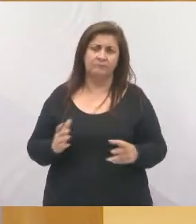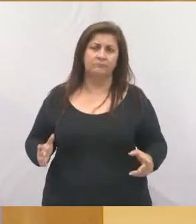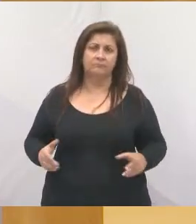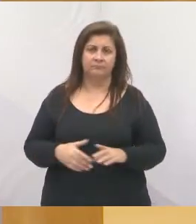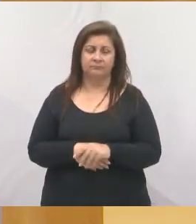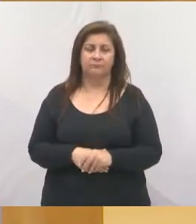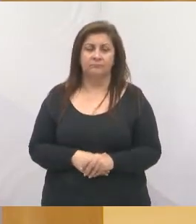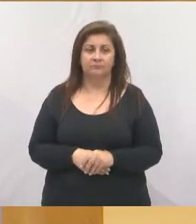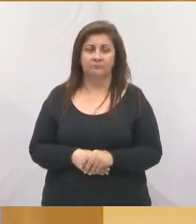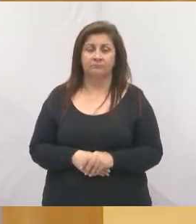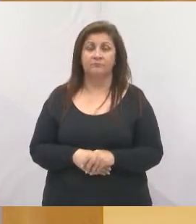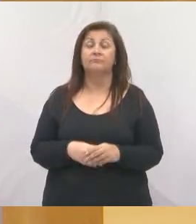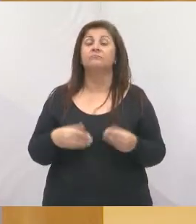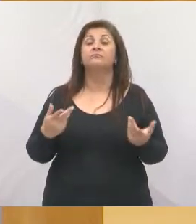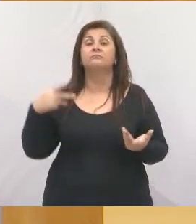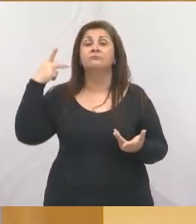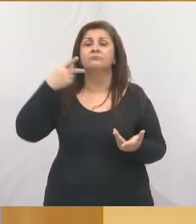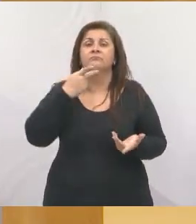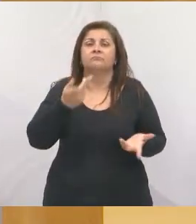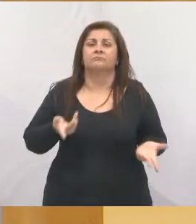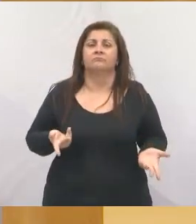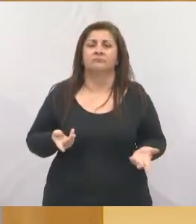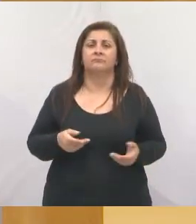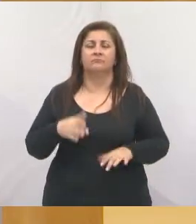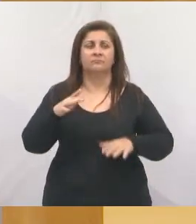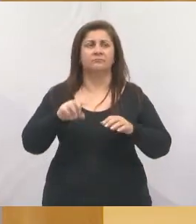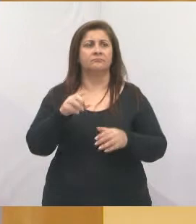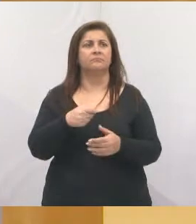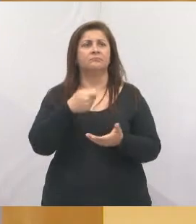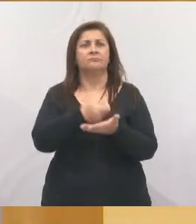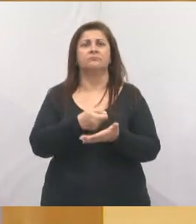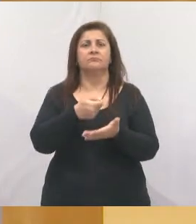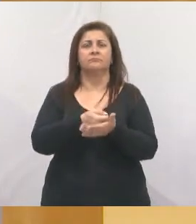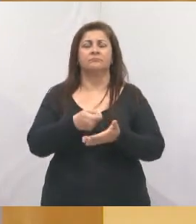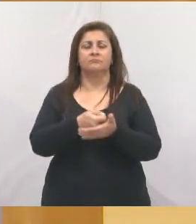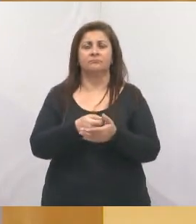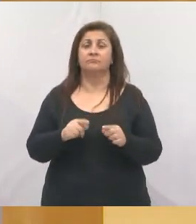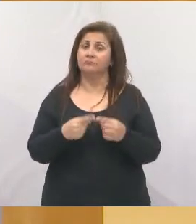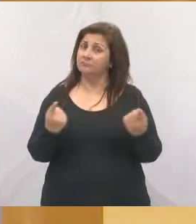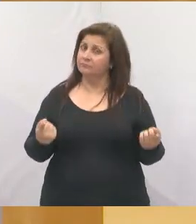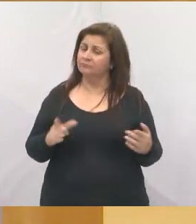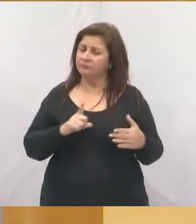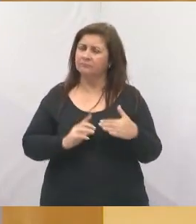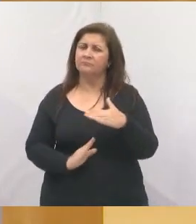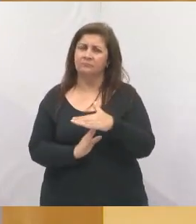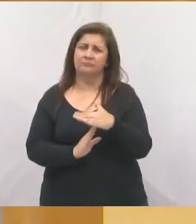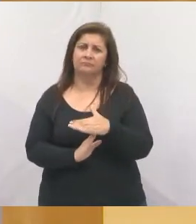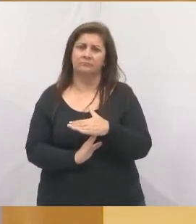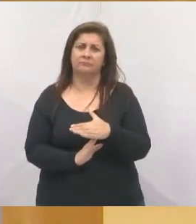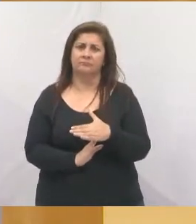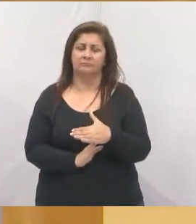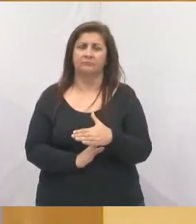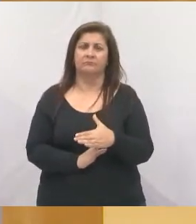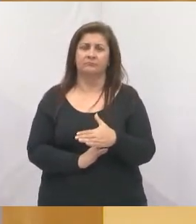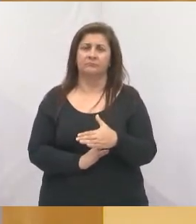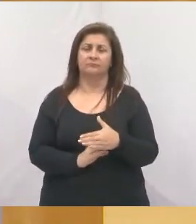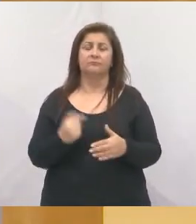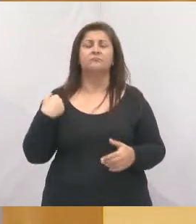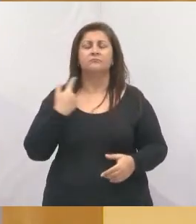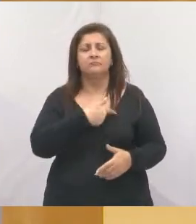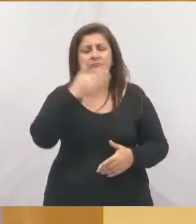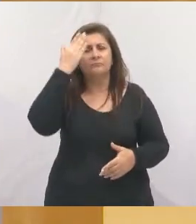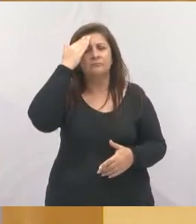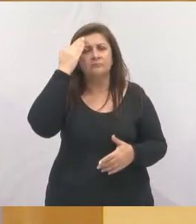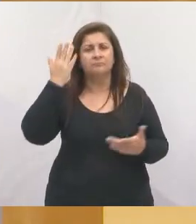né, qual é a proposta do vereador, né, porque, muitas vezes, a gente cobra só do poder público e a gente sabe que existem limitações do poder público, né, a gente sabe